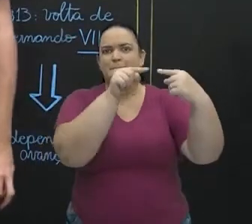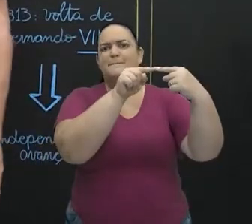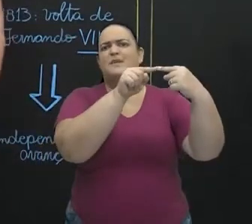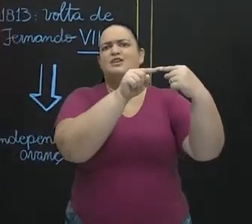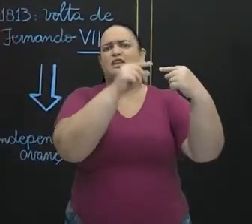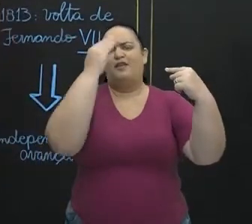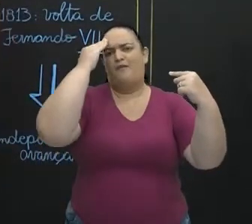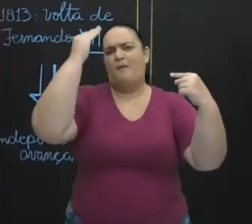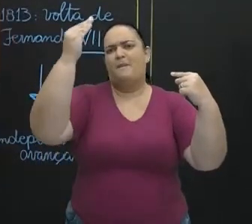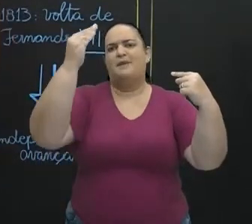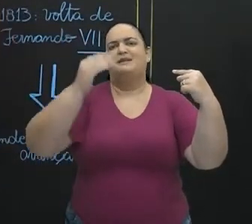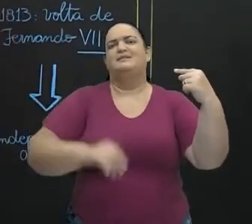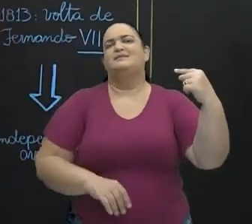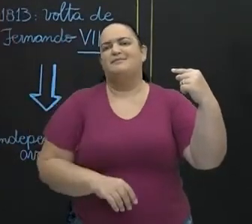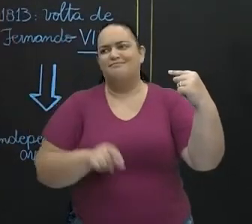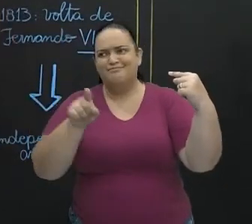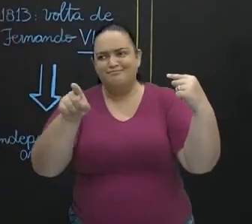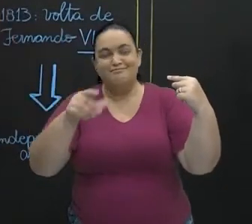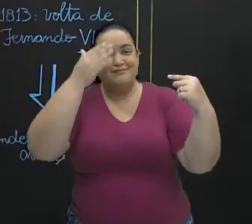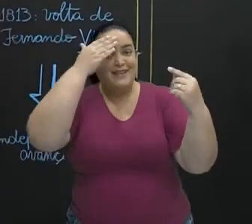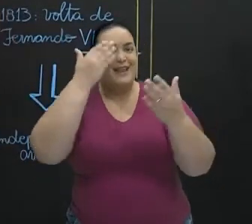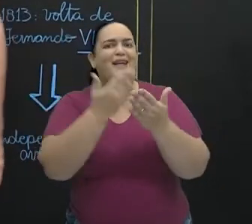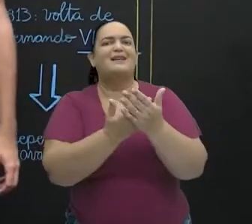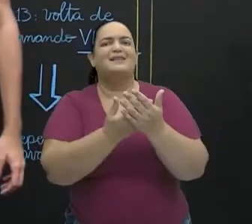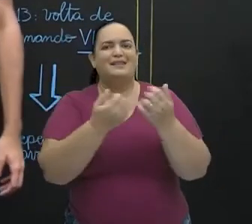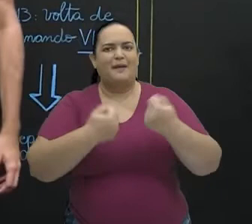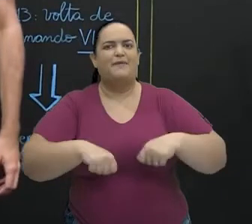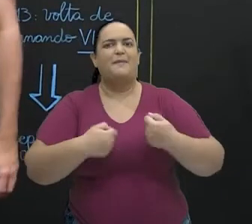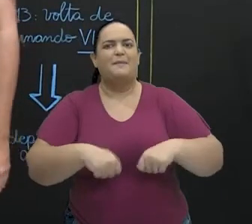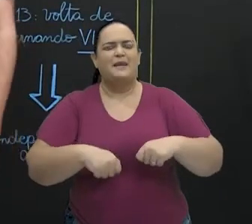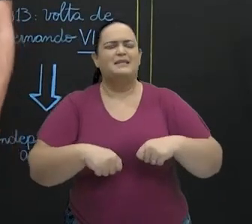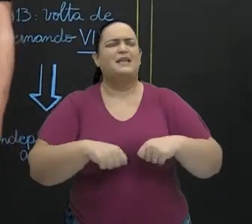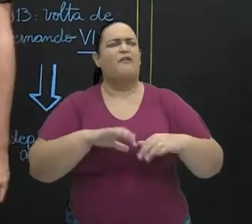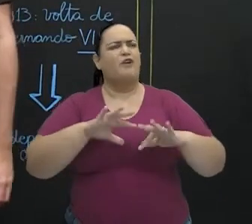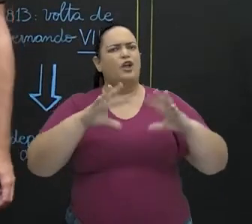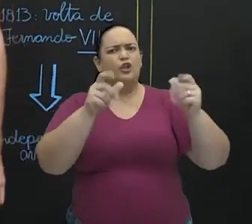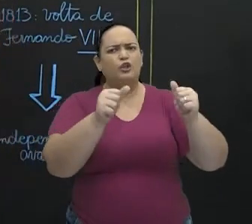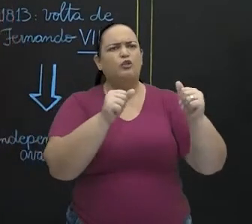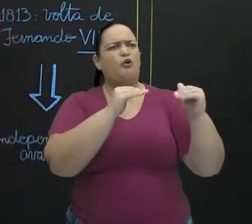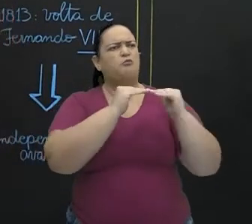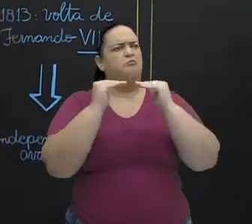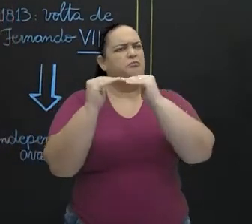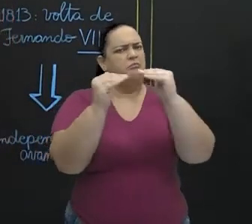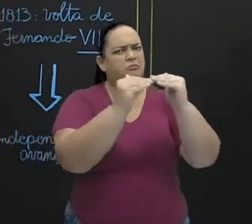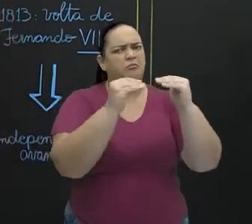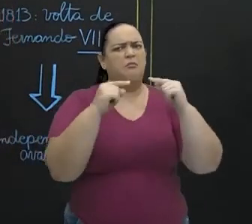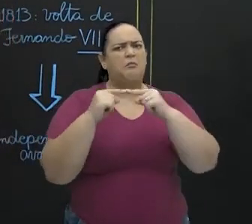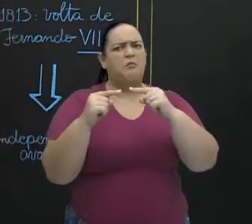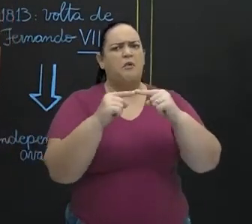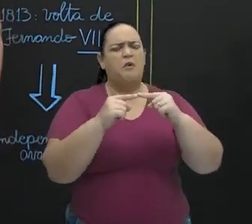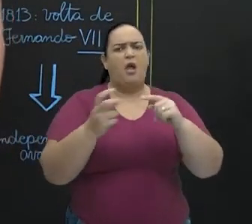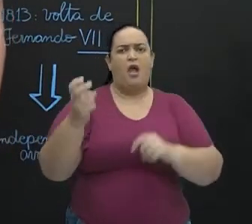acreditava que tinha que ser uma grande república, que tinha uma mesma língua, tinha uma certa proximidade cultural.